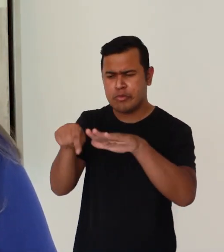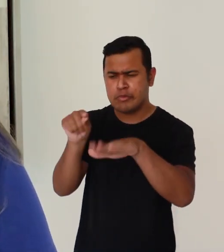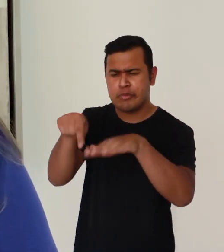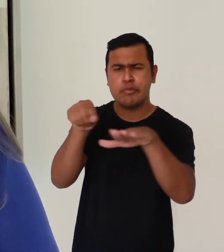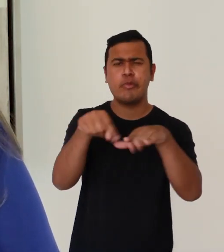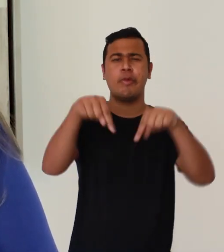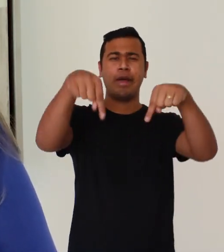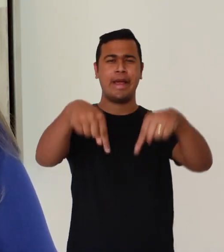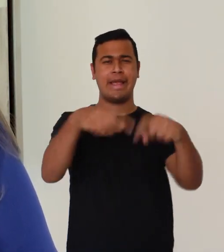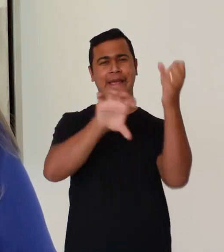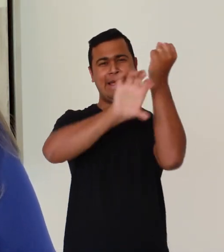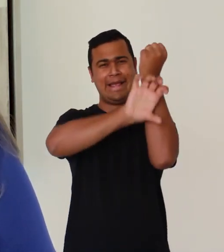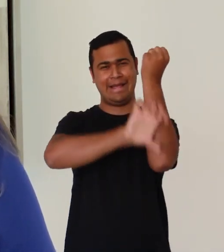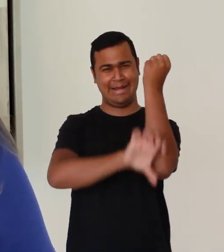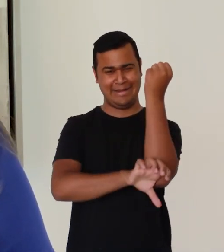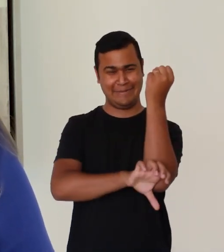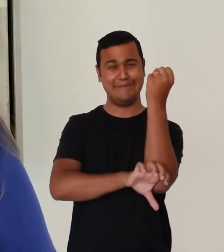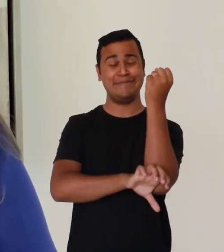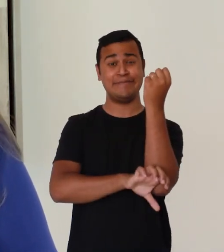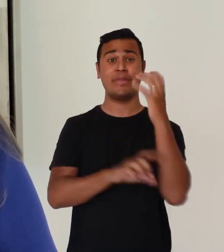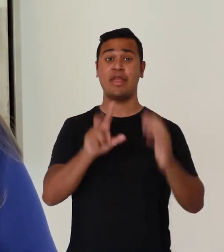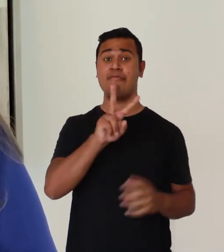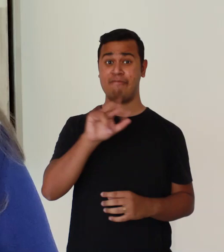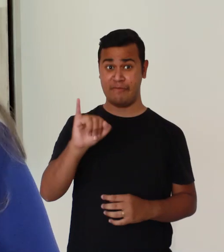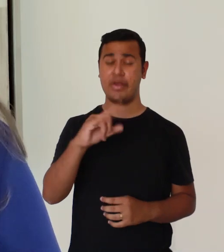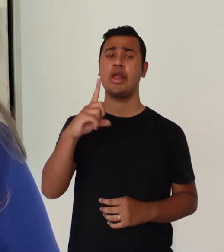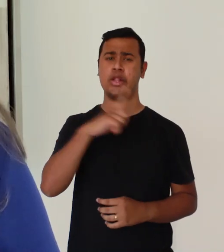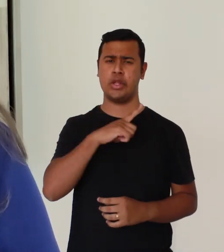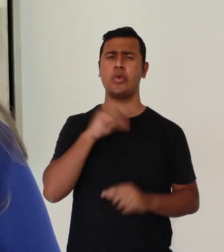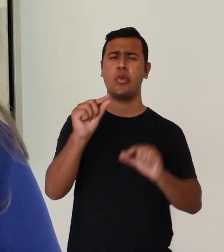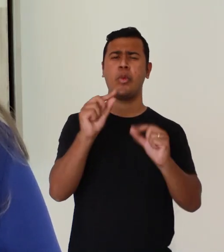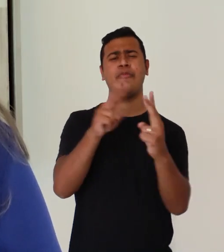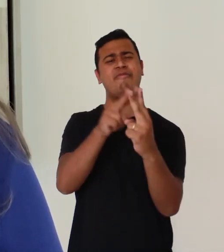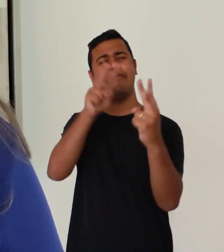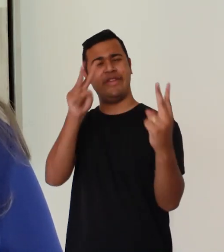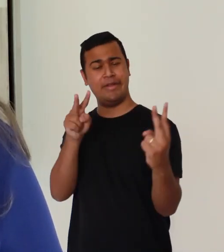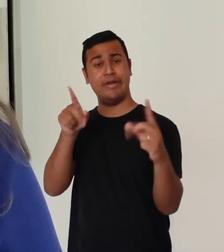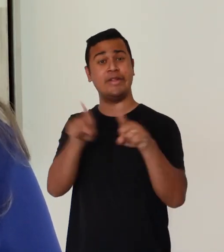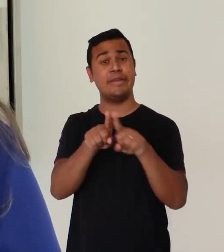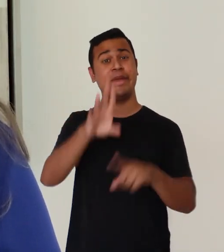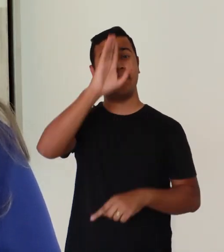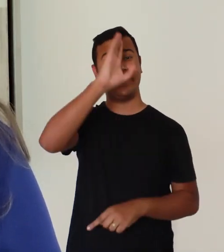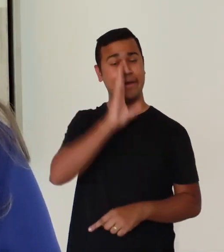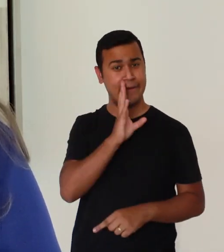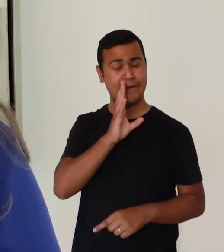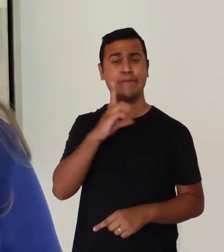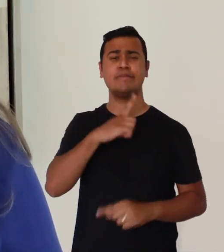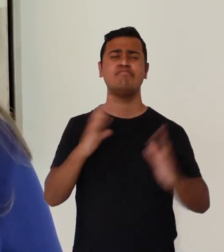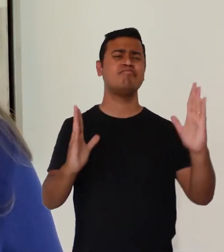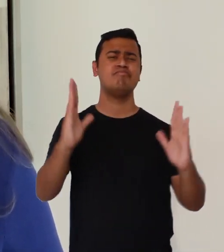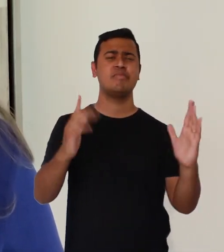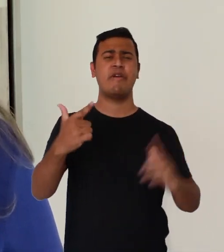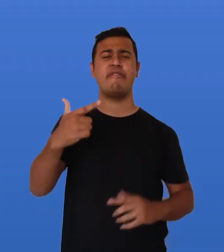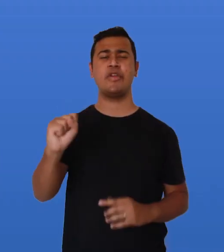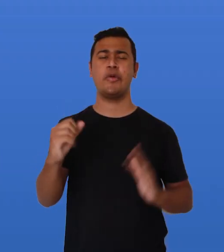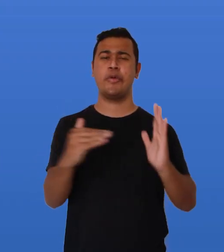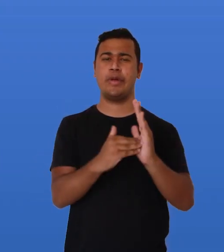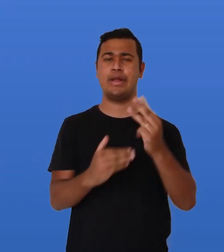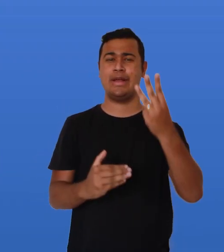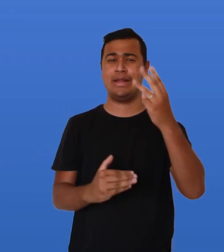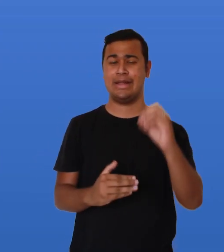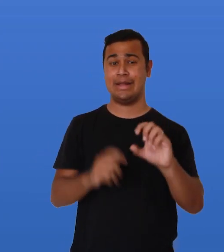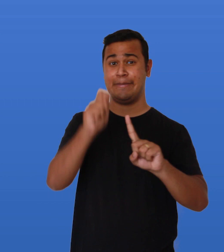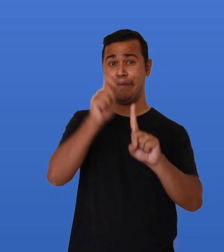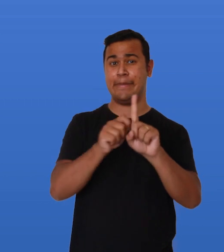Caatinga. O evento será totalmente online, gratuito e ocorrerá no período de 28 a